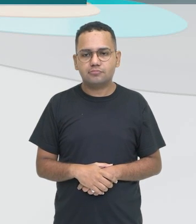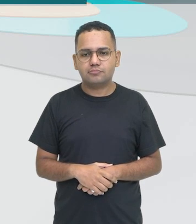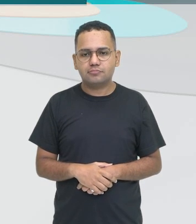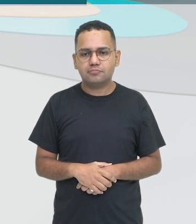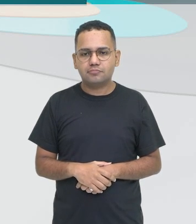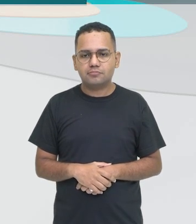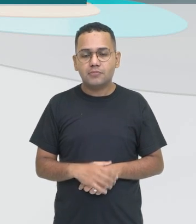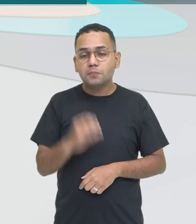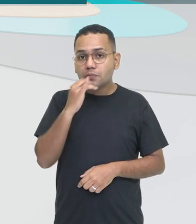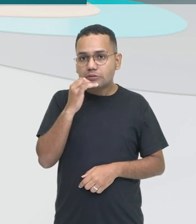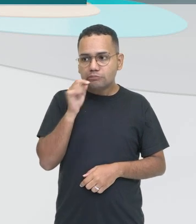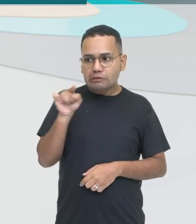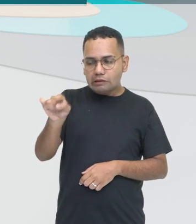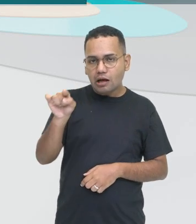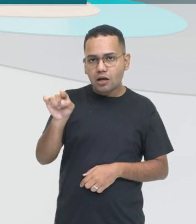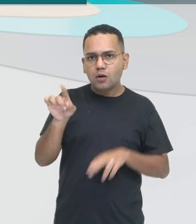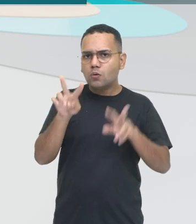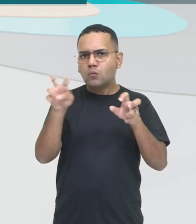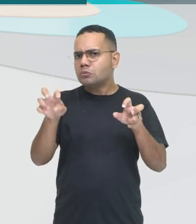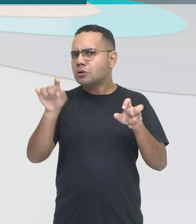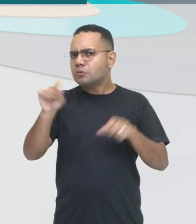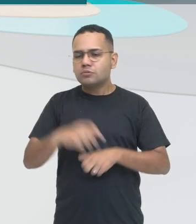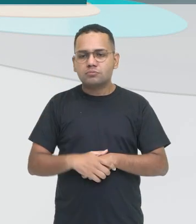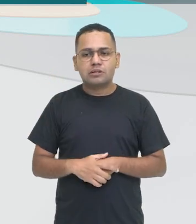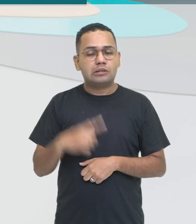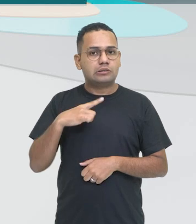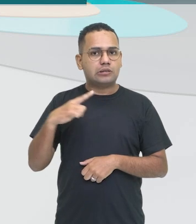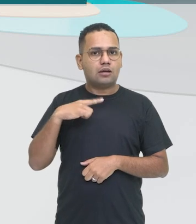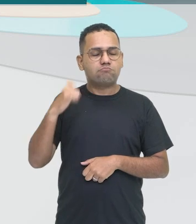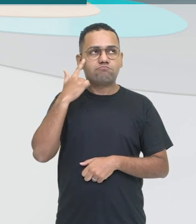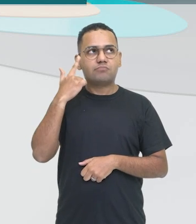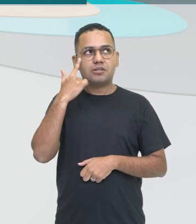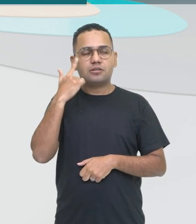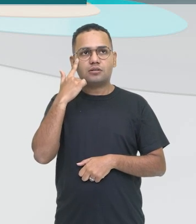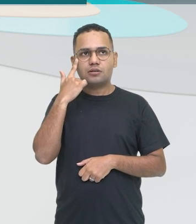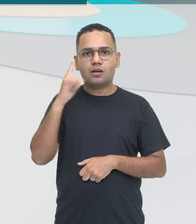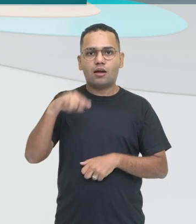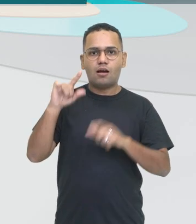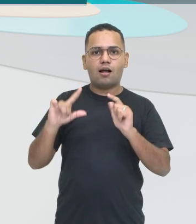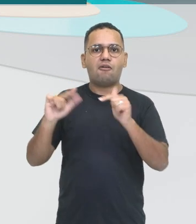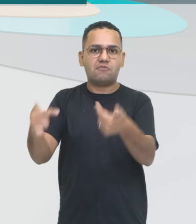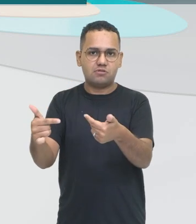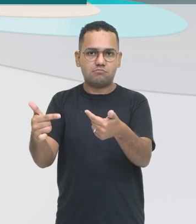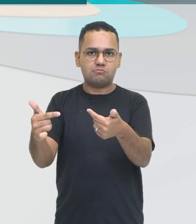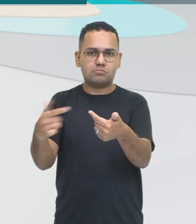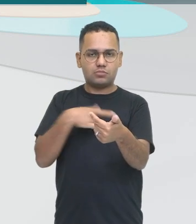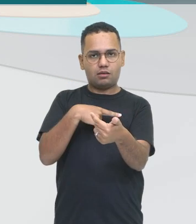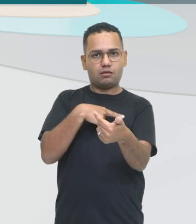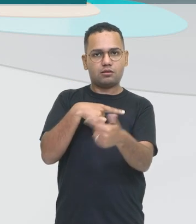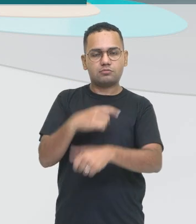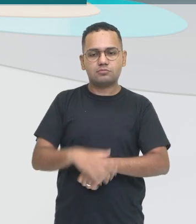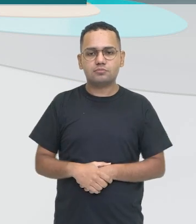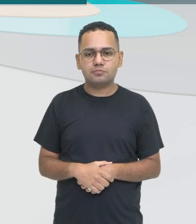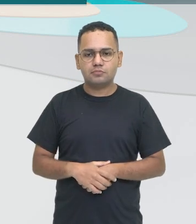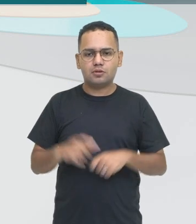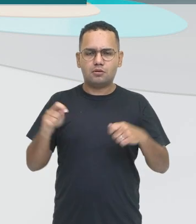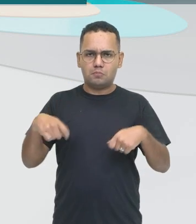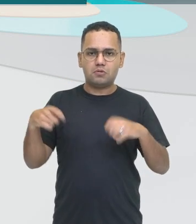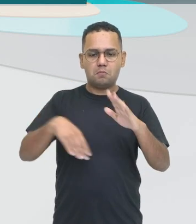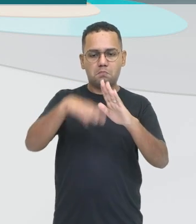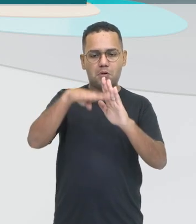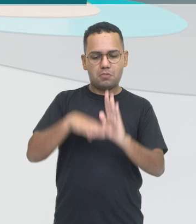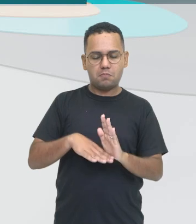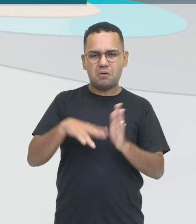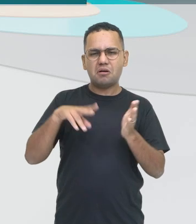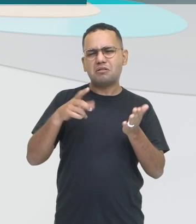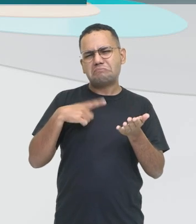reflexivo, por exemplo, ele dá essa ideia de reflexo. Então, lembre-se dessa palavra. Você pode memorizar os pronomes reflexivos pela